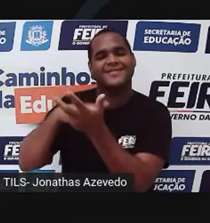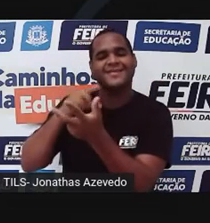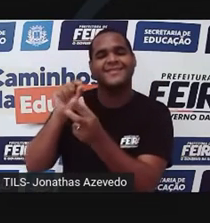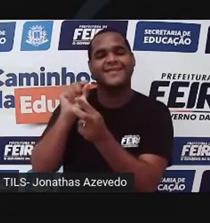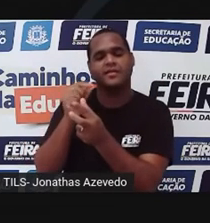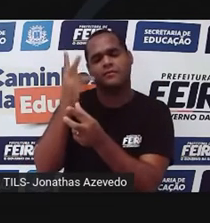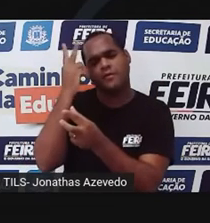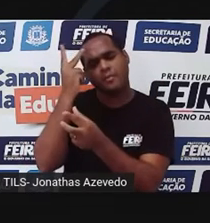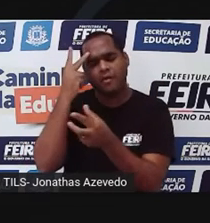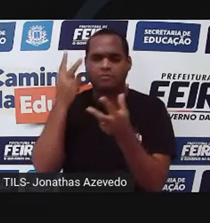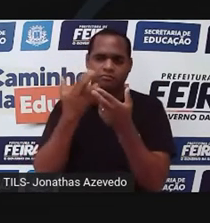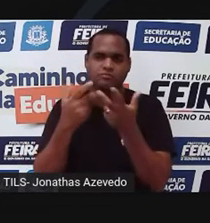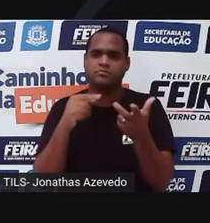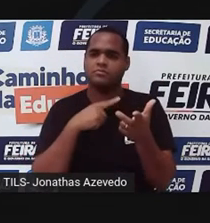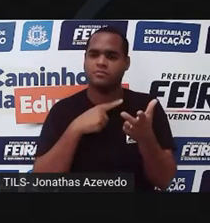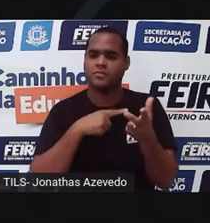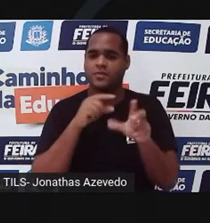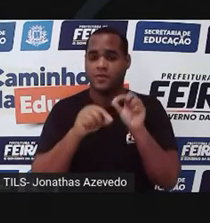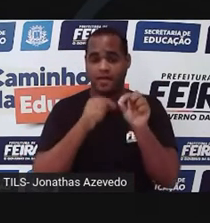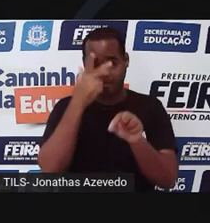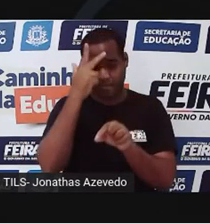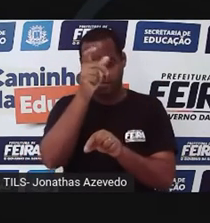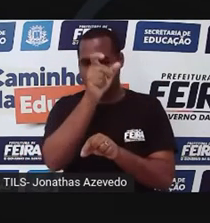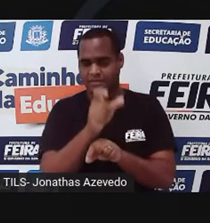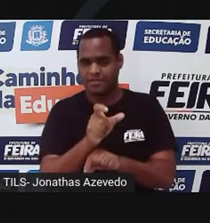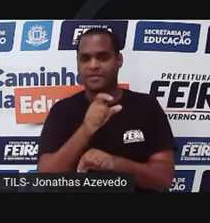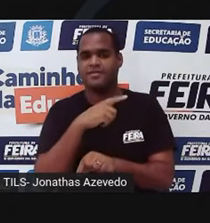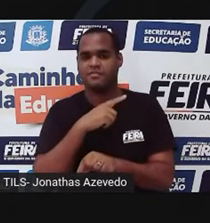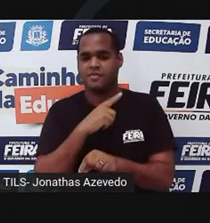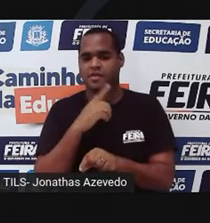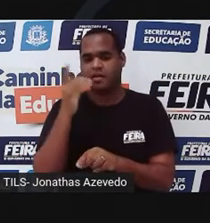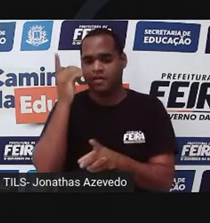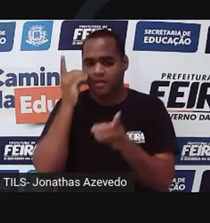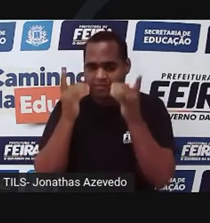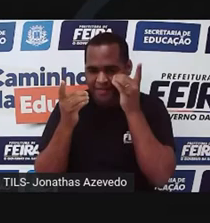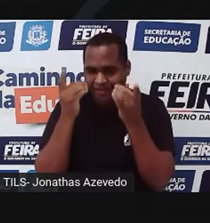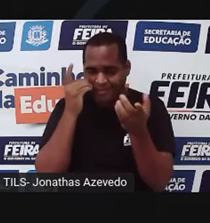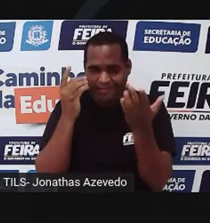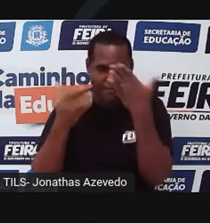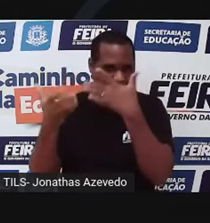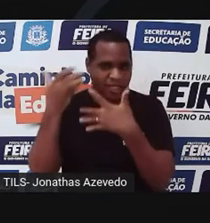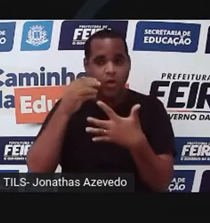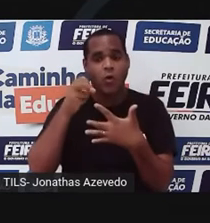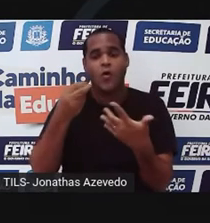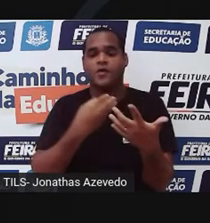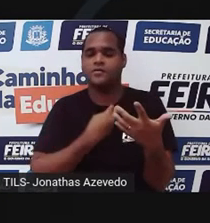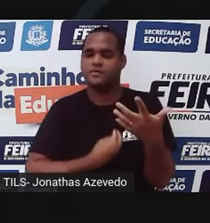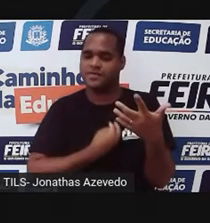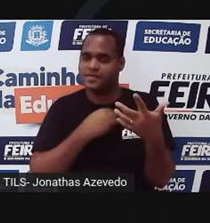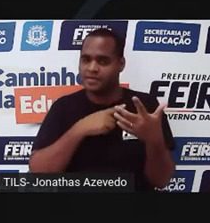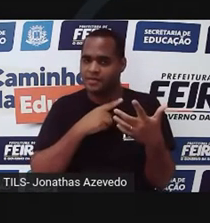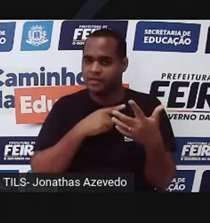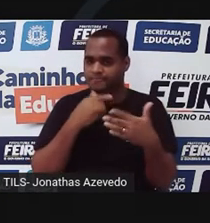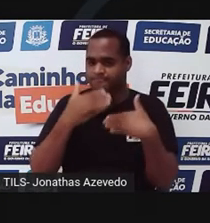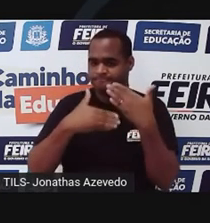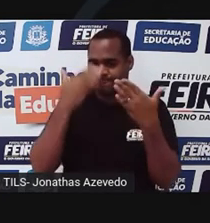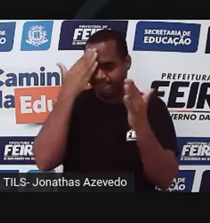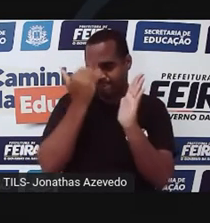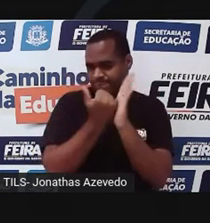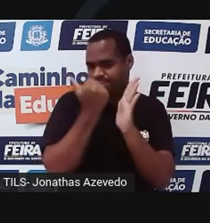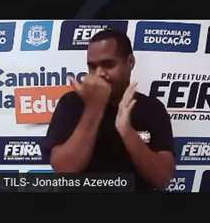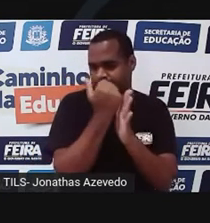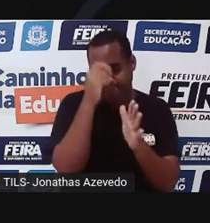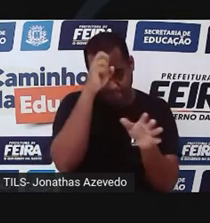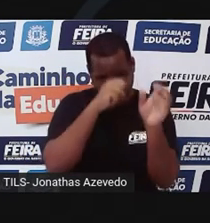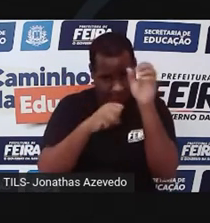mais comum do que se imagina. Será que a pessoa daltônica já nasce com isso ou adquire ao longo da vida? No Saiba Mais de hoje, vamos